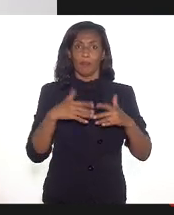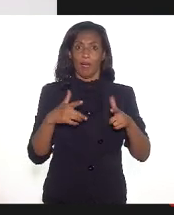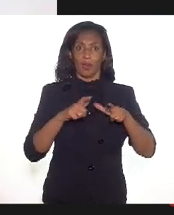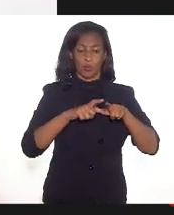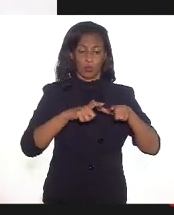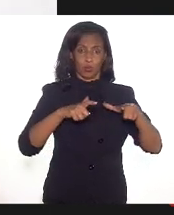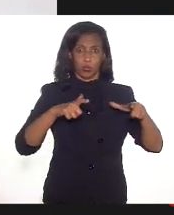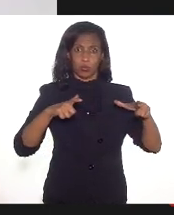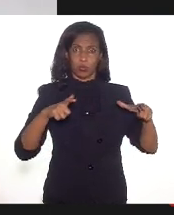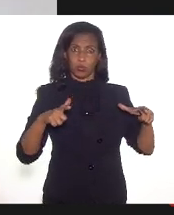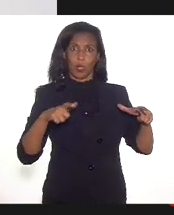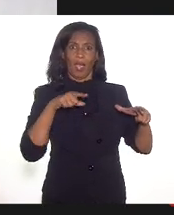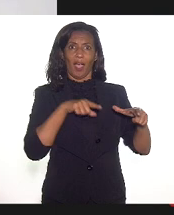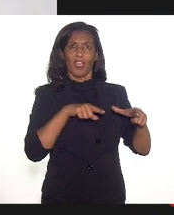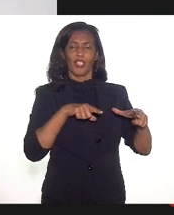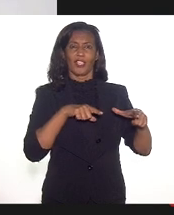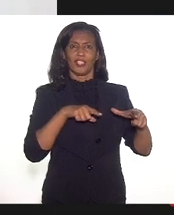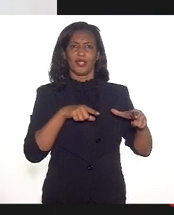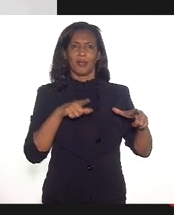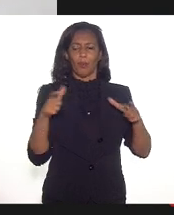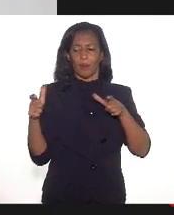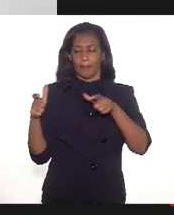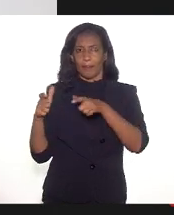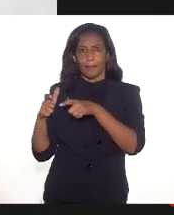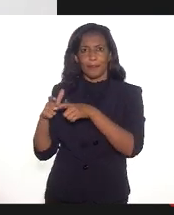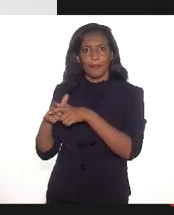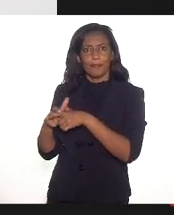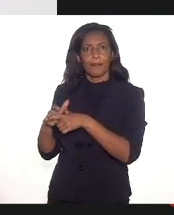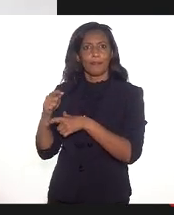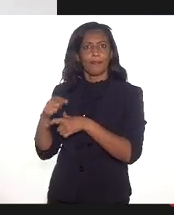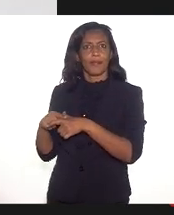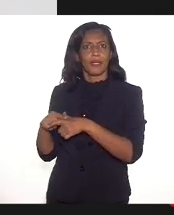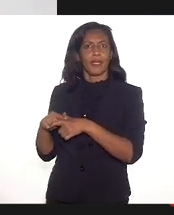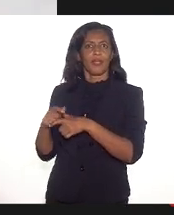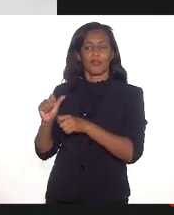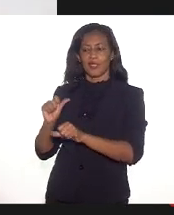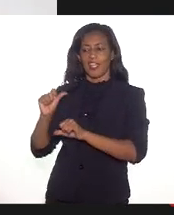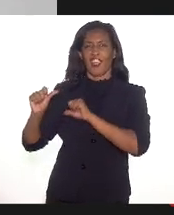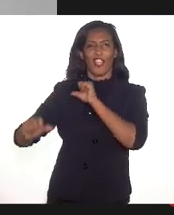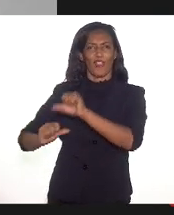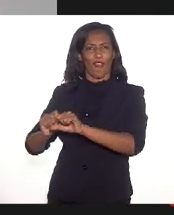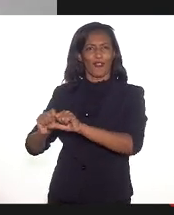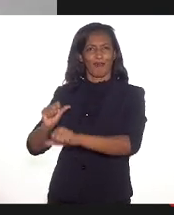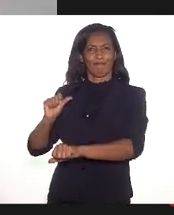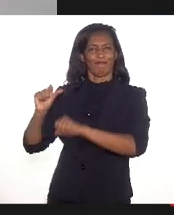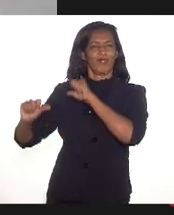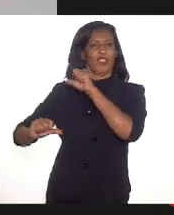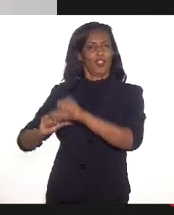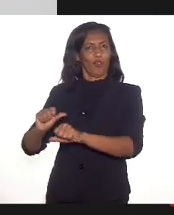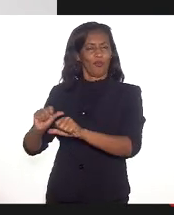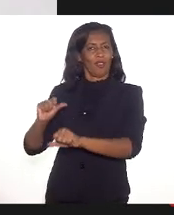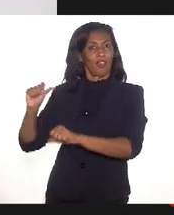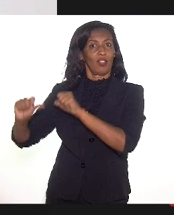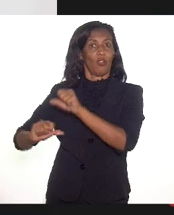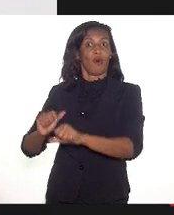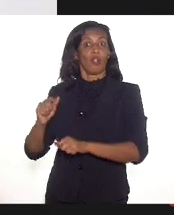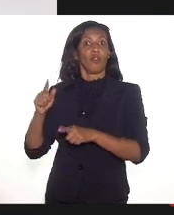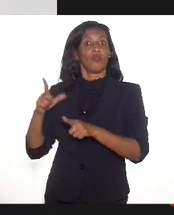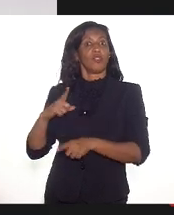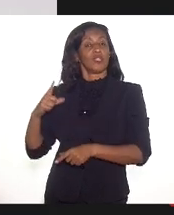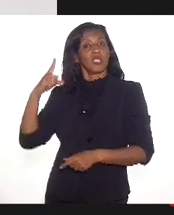o percentual de servidores é muito pequeno, você acaba tendo uma renovação muito grande e aí você tem dificuldade de